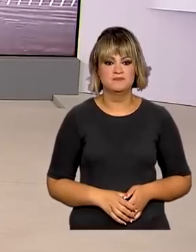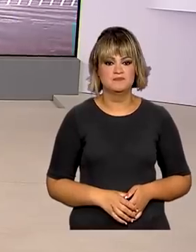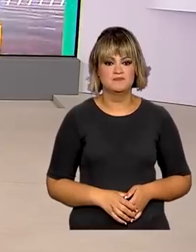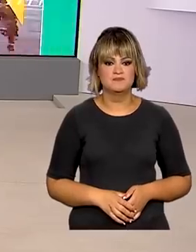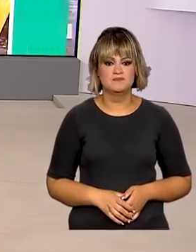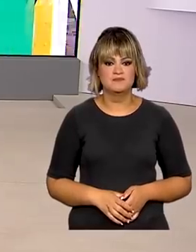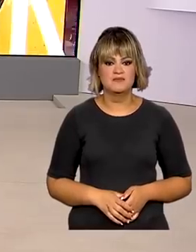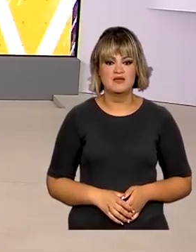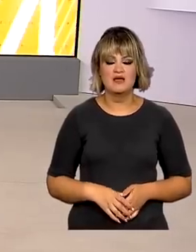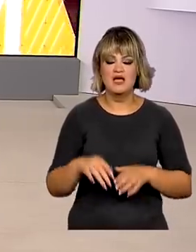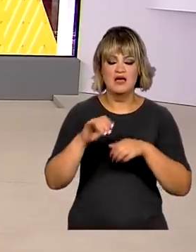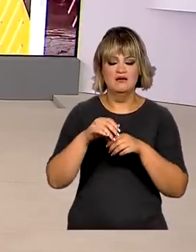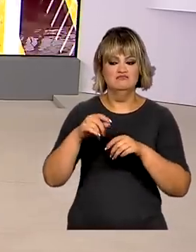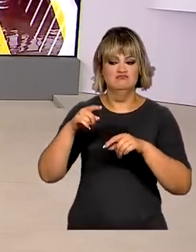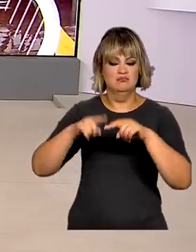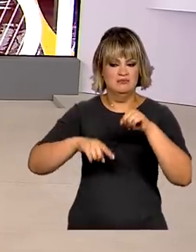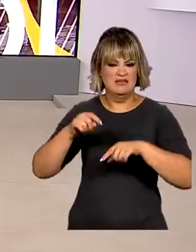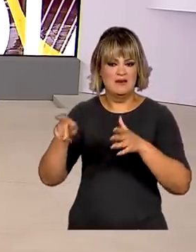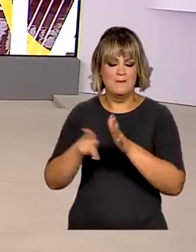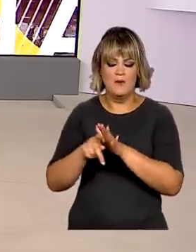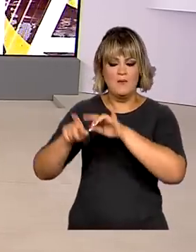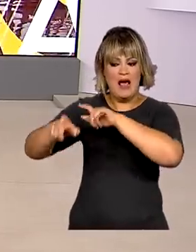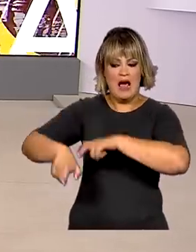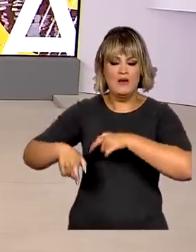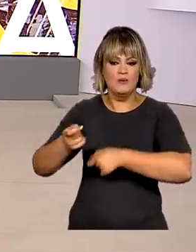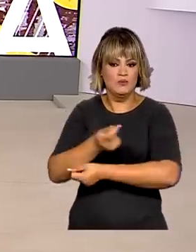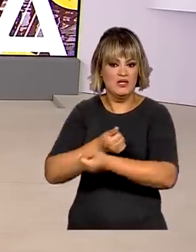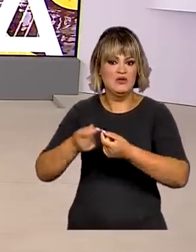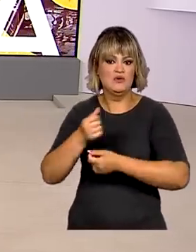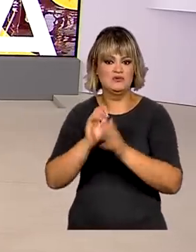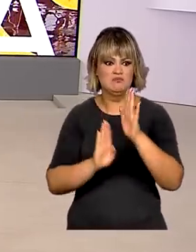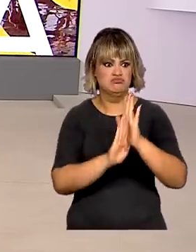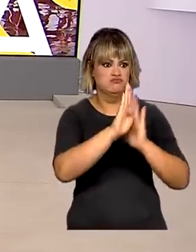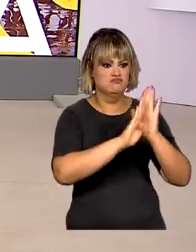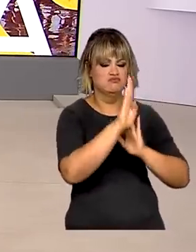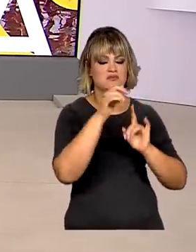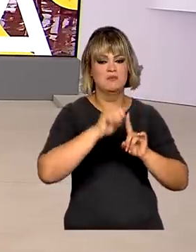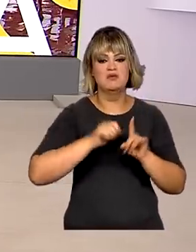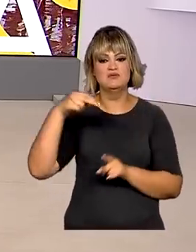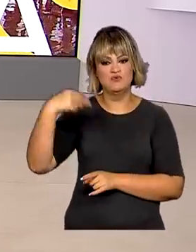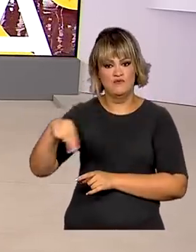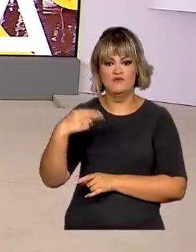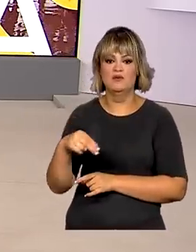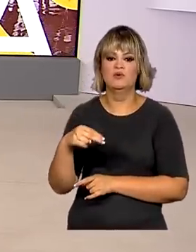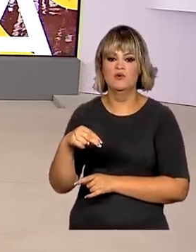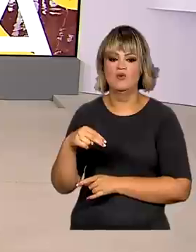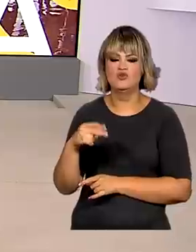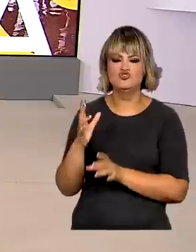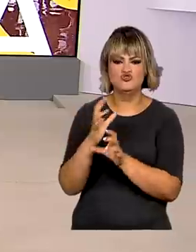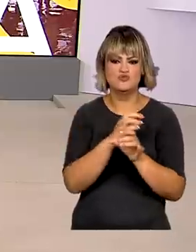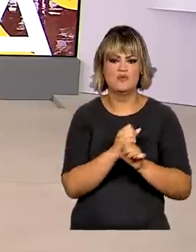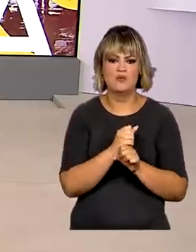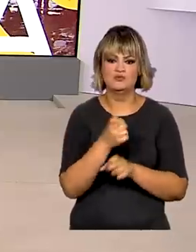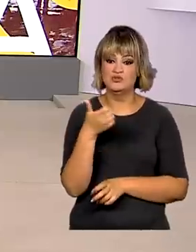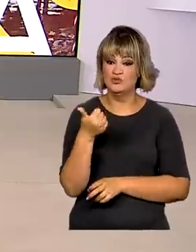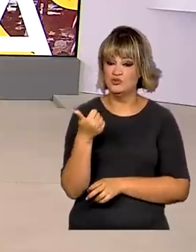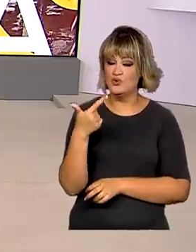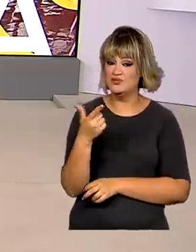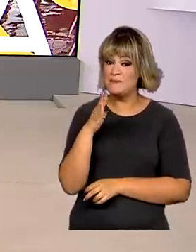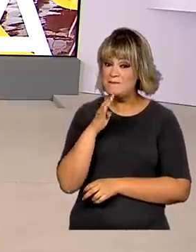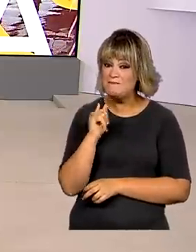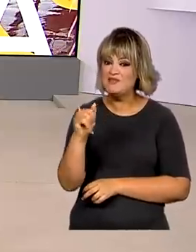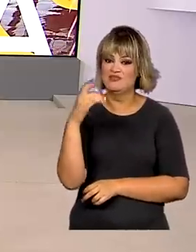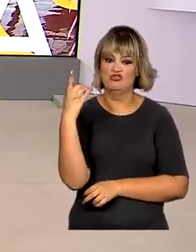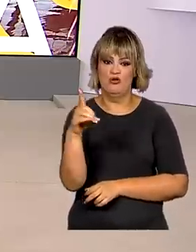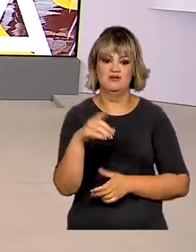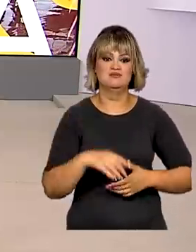As exportações do agronegócio bateram recorde no mês de novembro. O volume ultrapassou os 12 bilhões